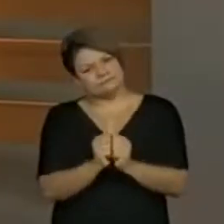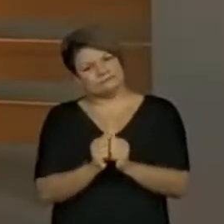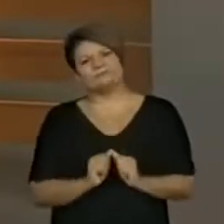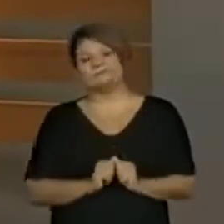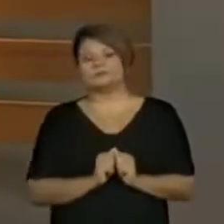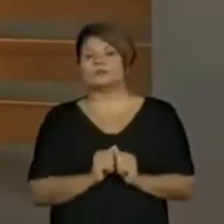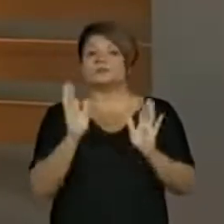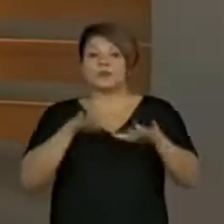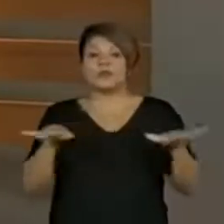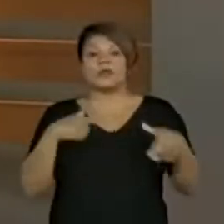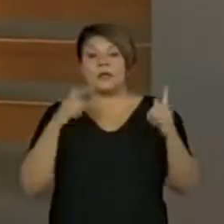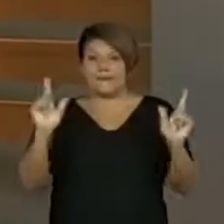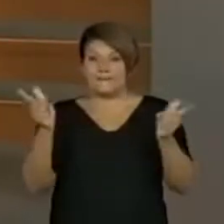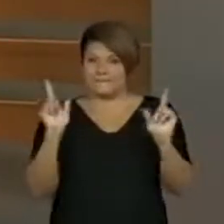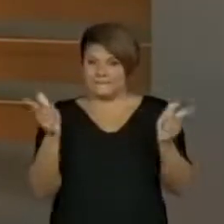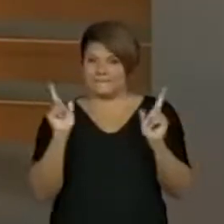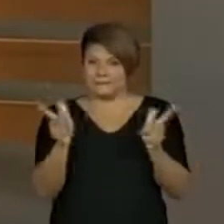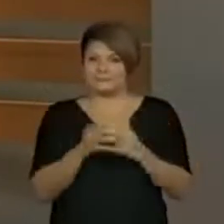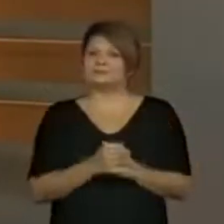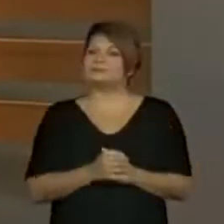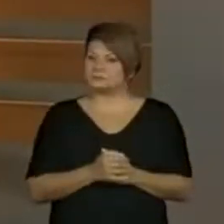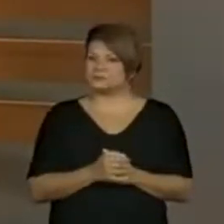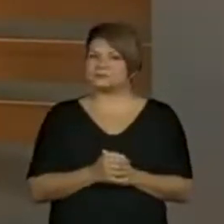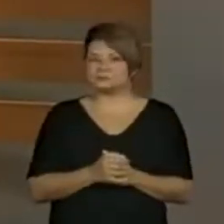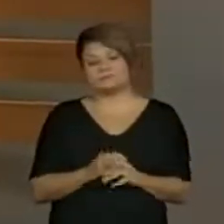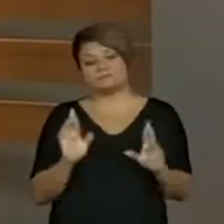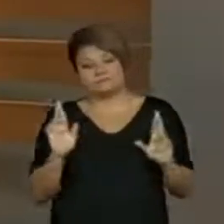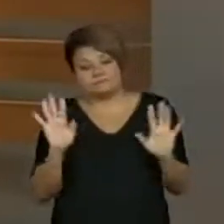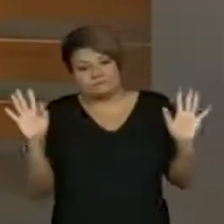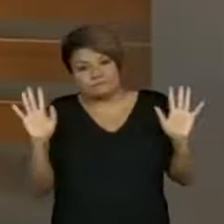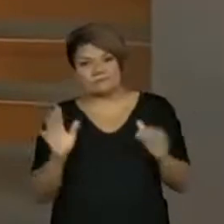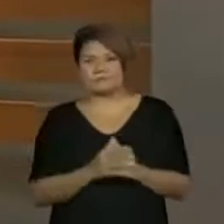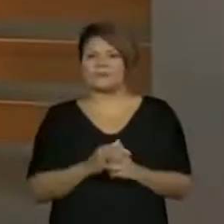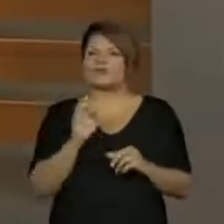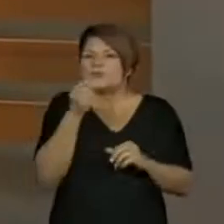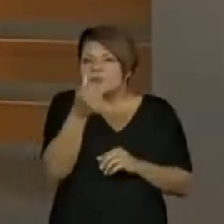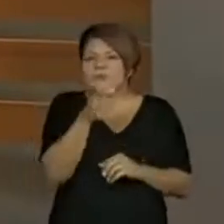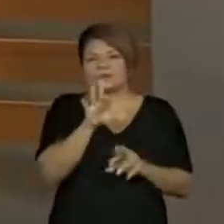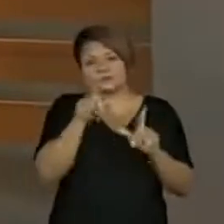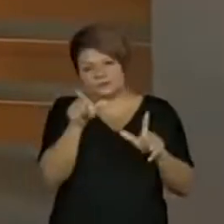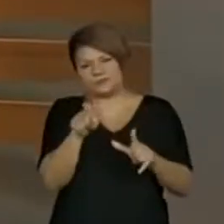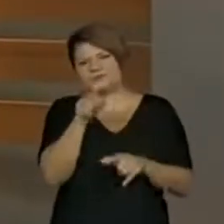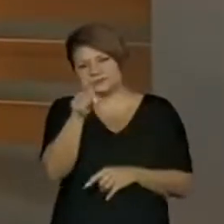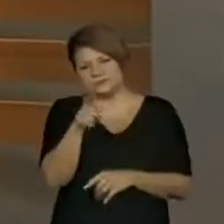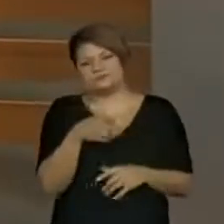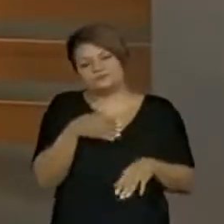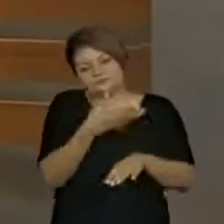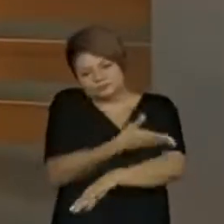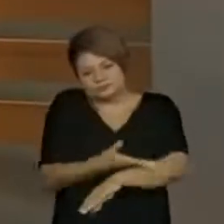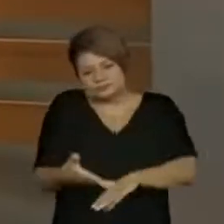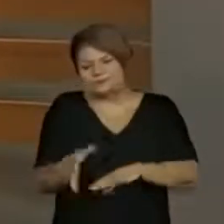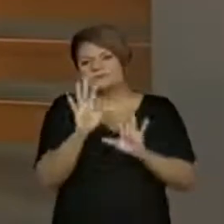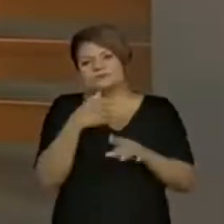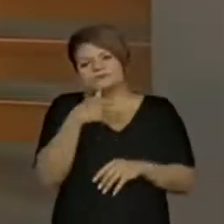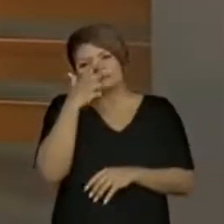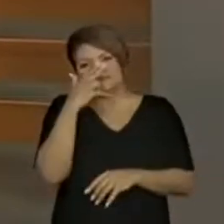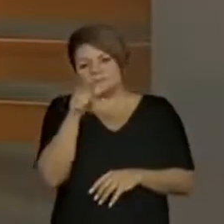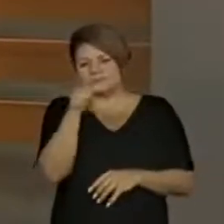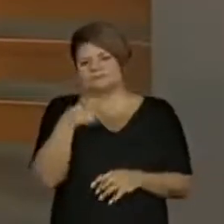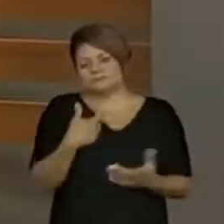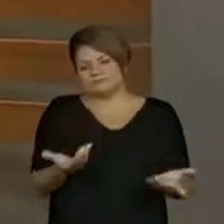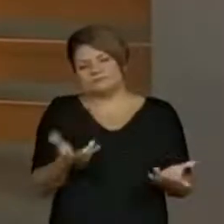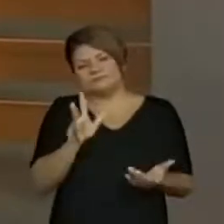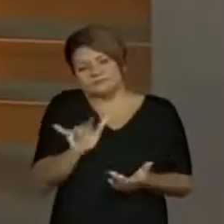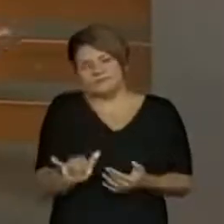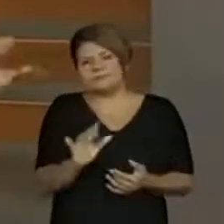curtam essa história que está por vir. É um pouquinho diferente que vocês estão acostumados, mas eu acho que vocês vão gostar. E eu não